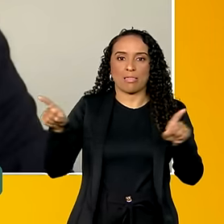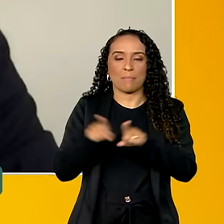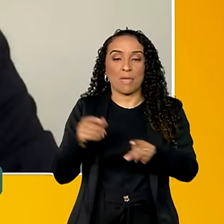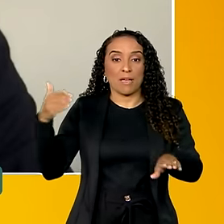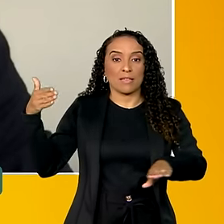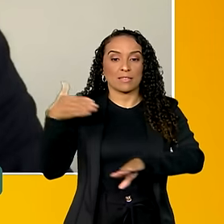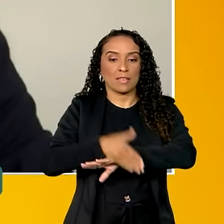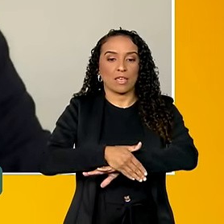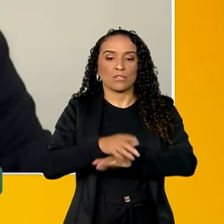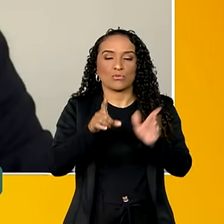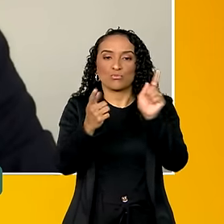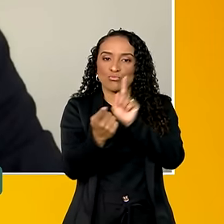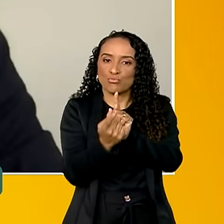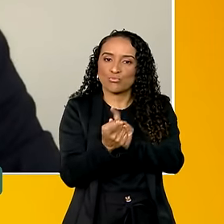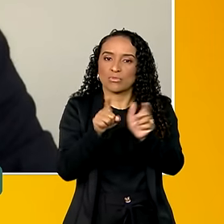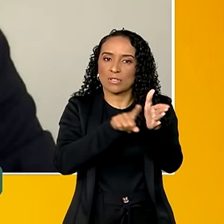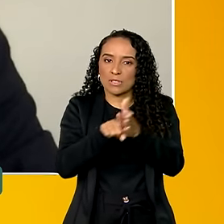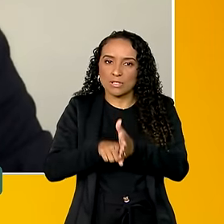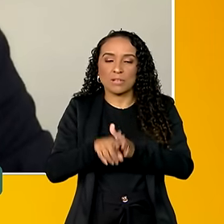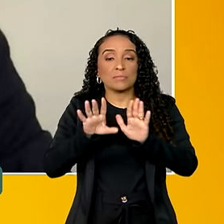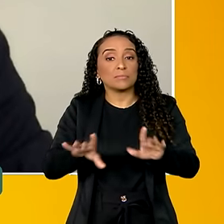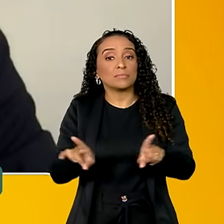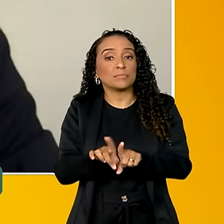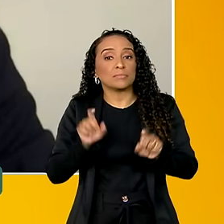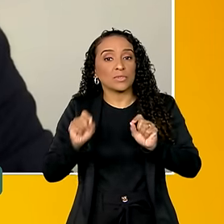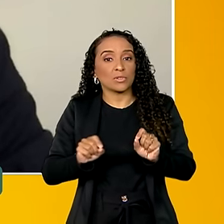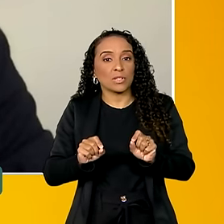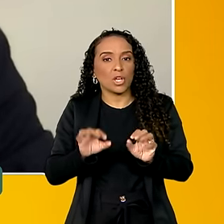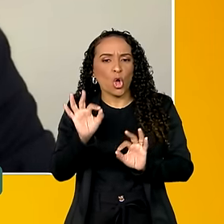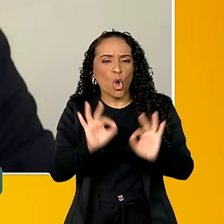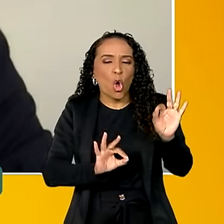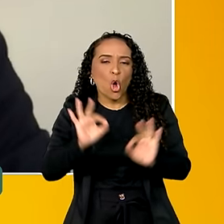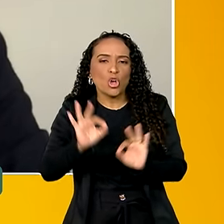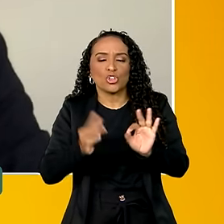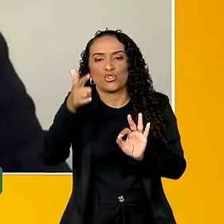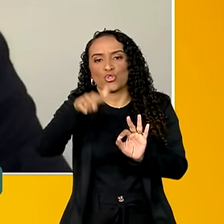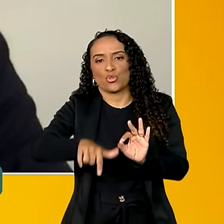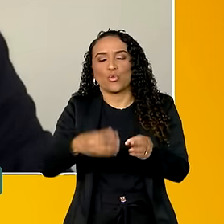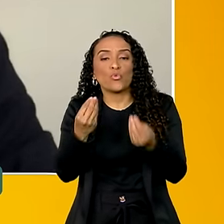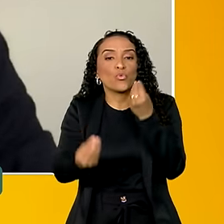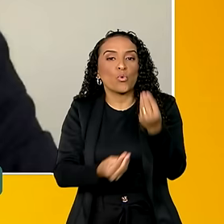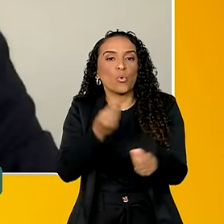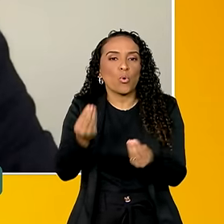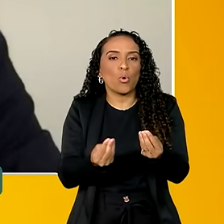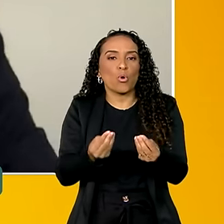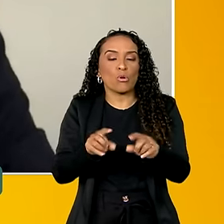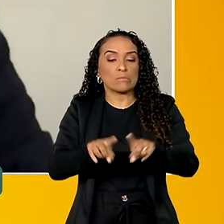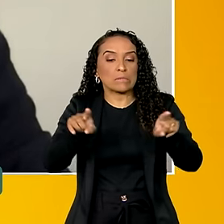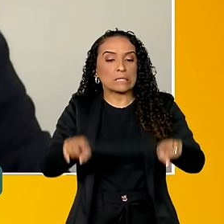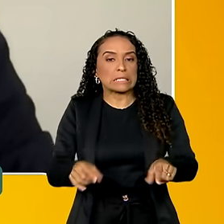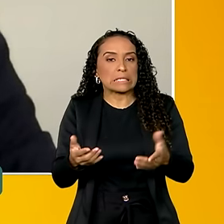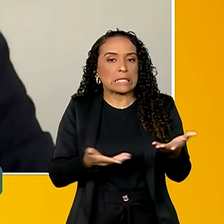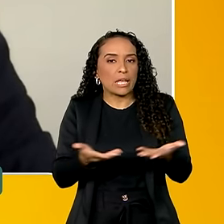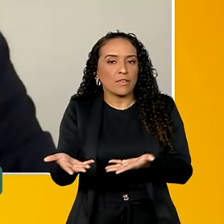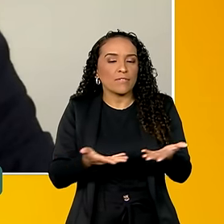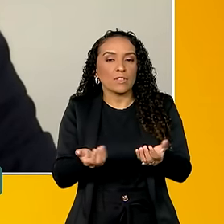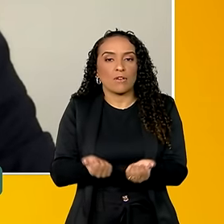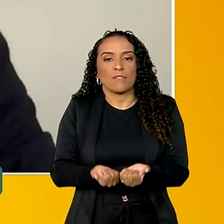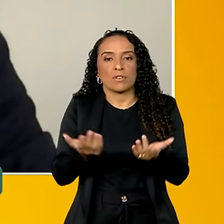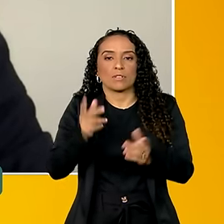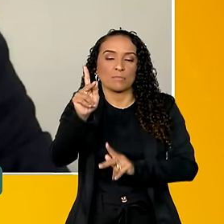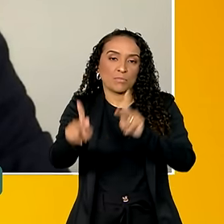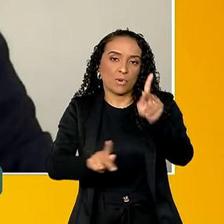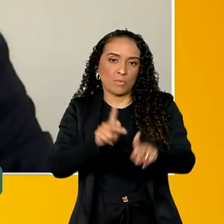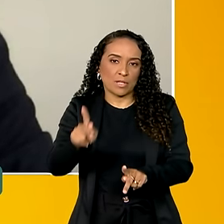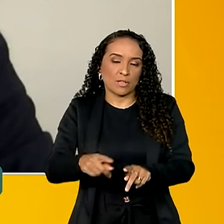acesso a consultas e exames, mas também reorganizar a forma como esses serviços são oferecidos à